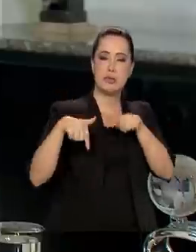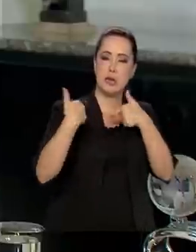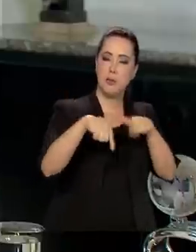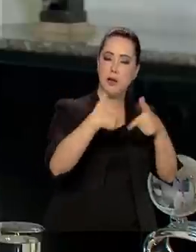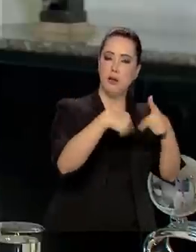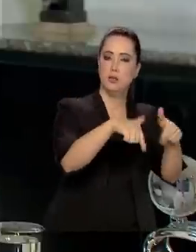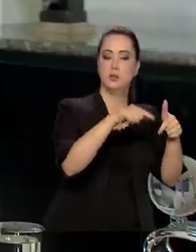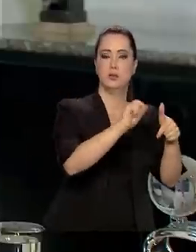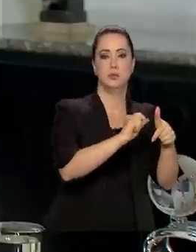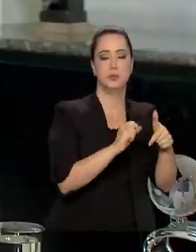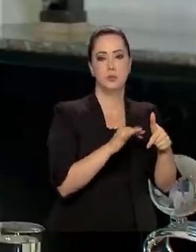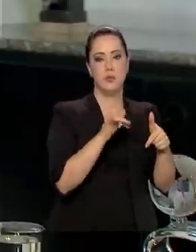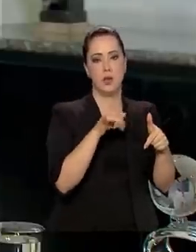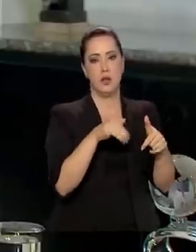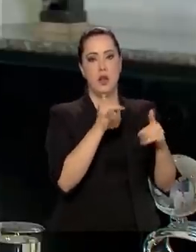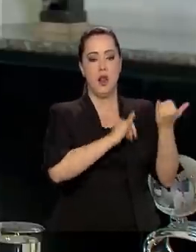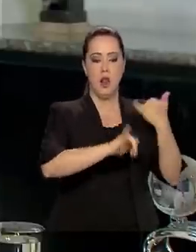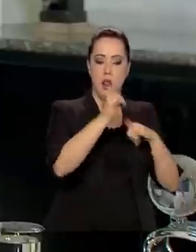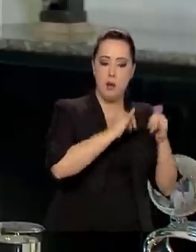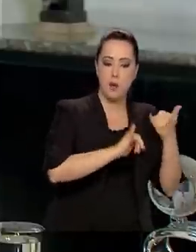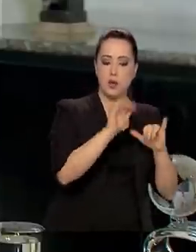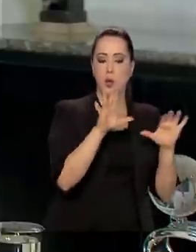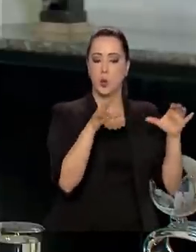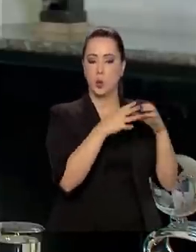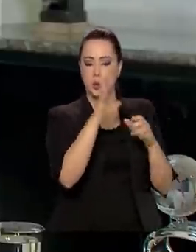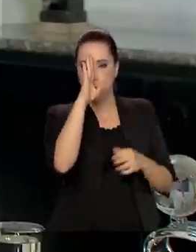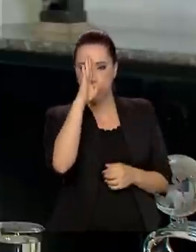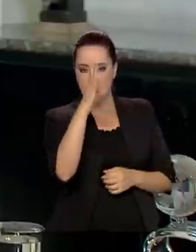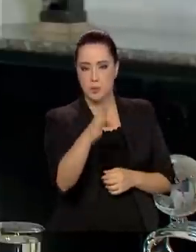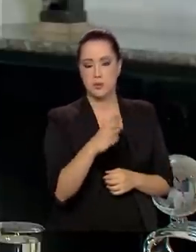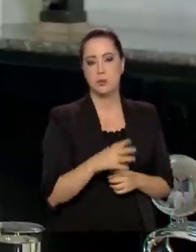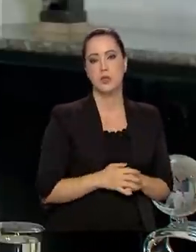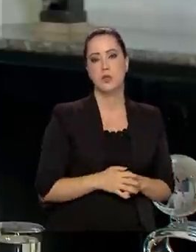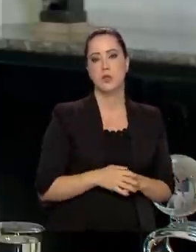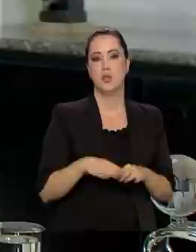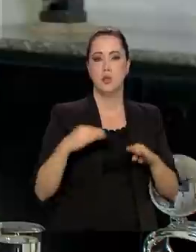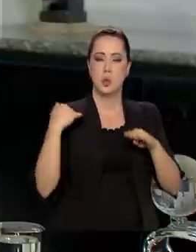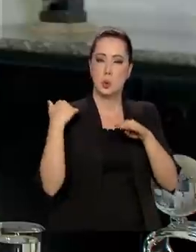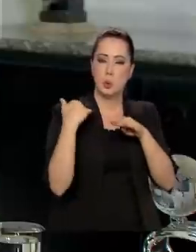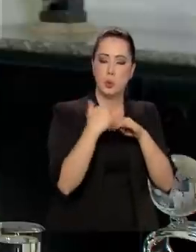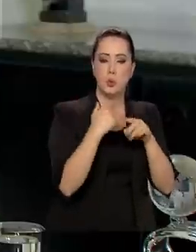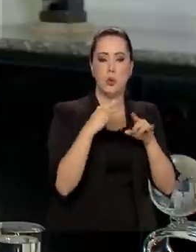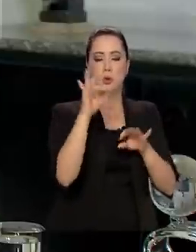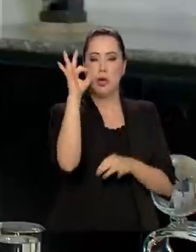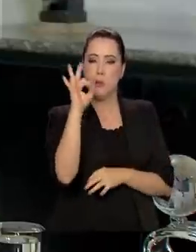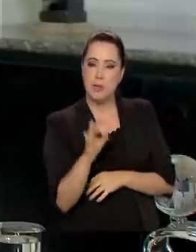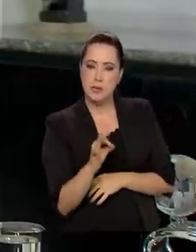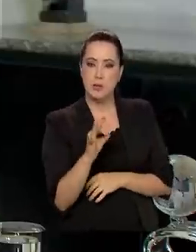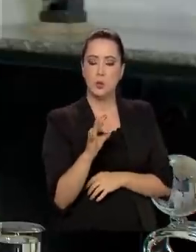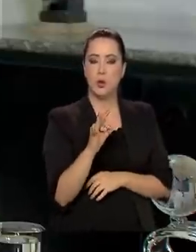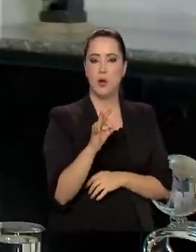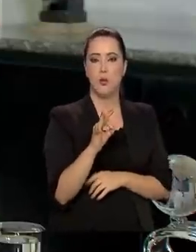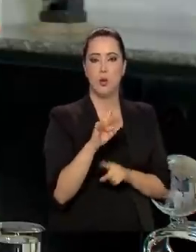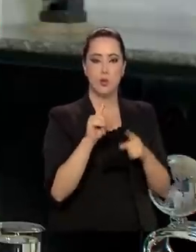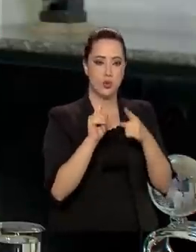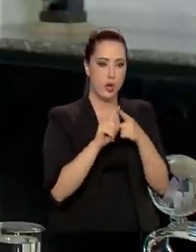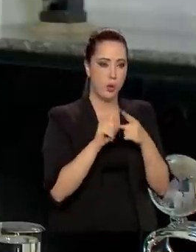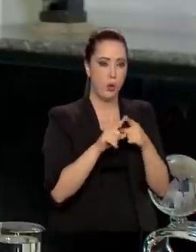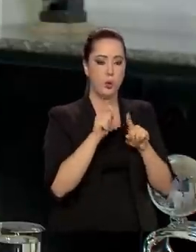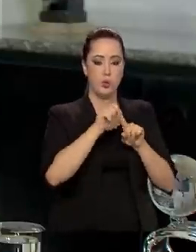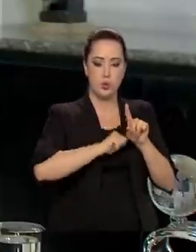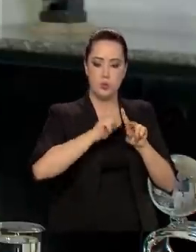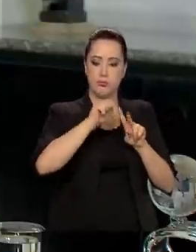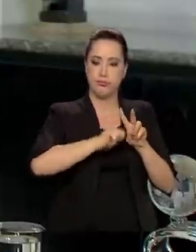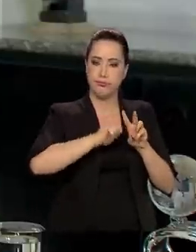com laboratórios, grupos prioritários, igualidade, percentuais de vacinação dentro dos meses,